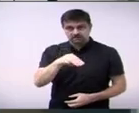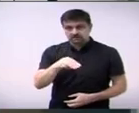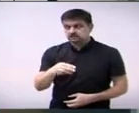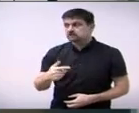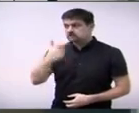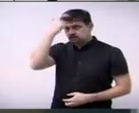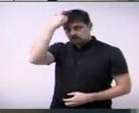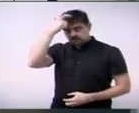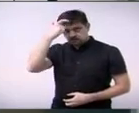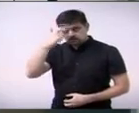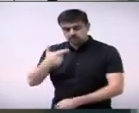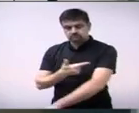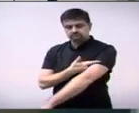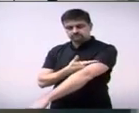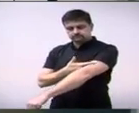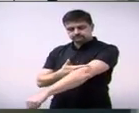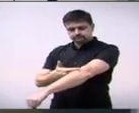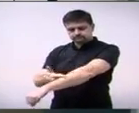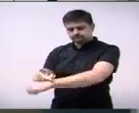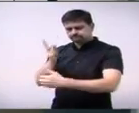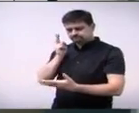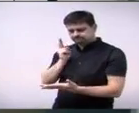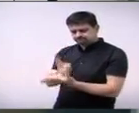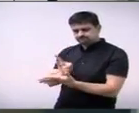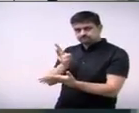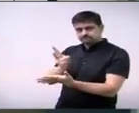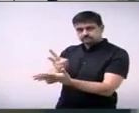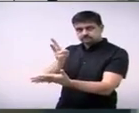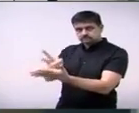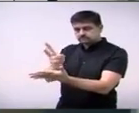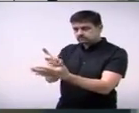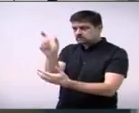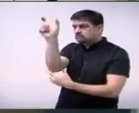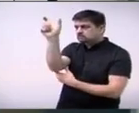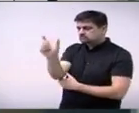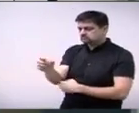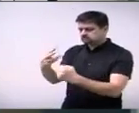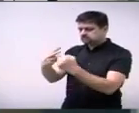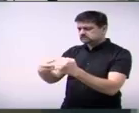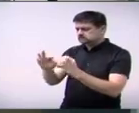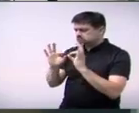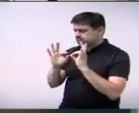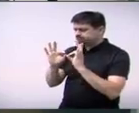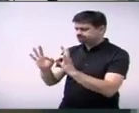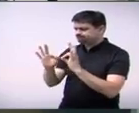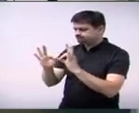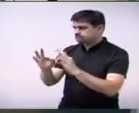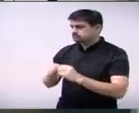o respeito continua inabalável tá companheiro e sobre